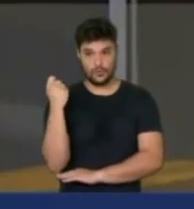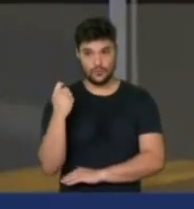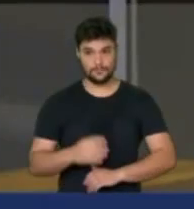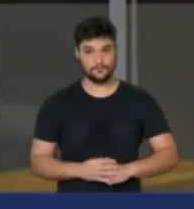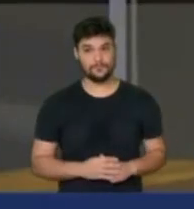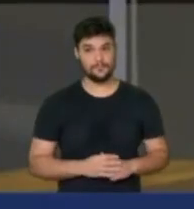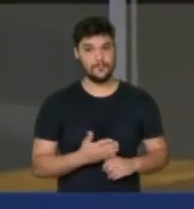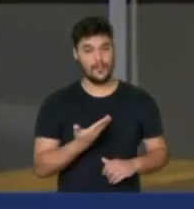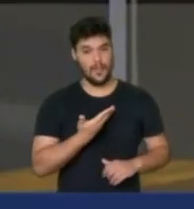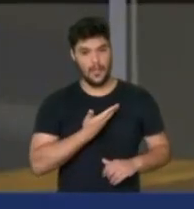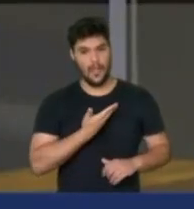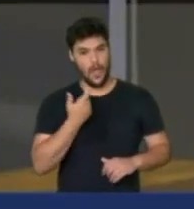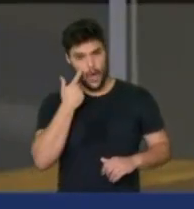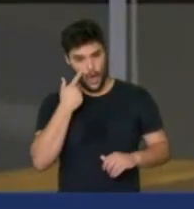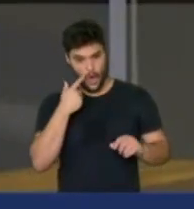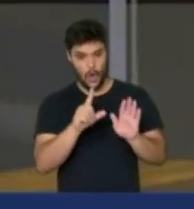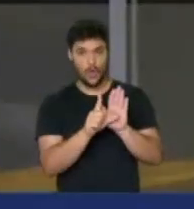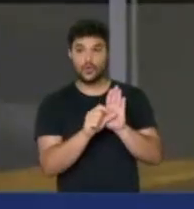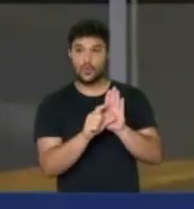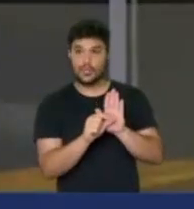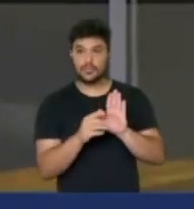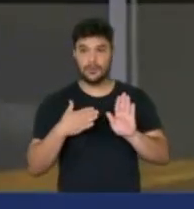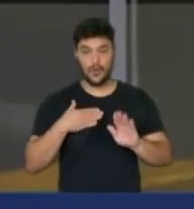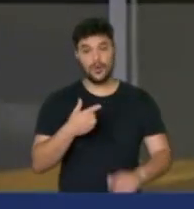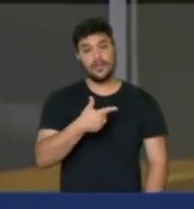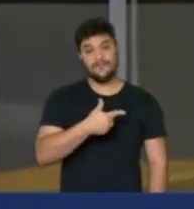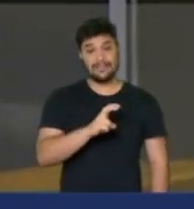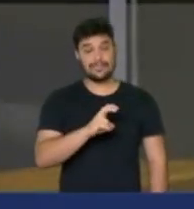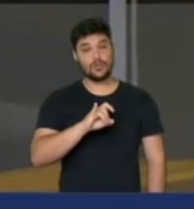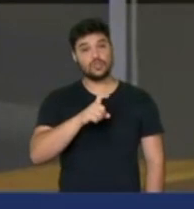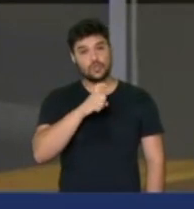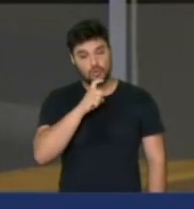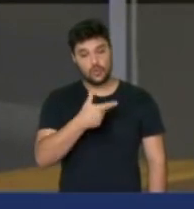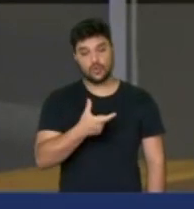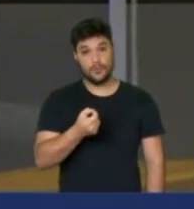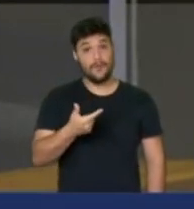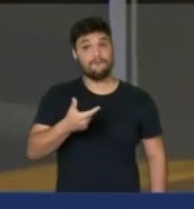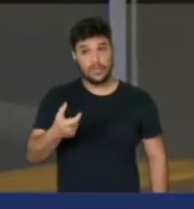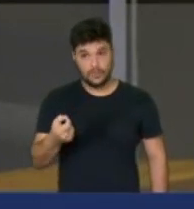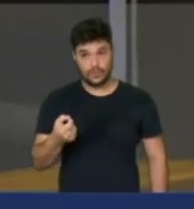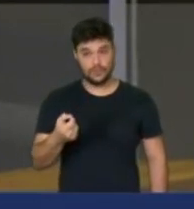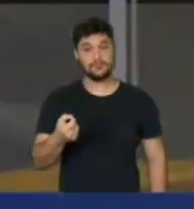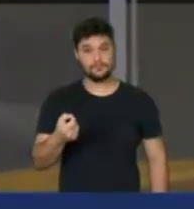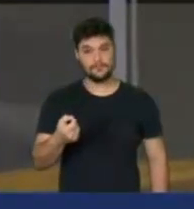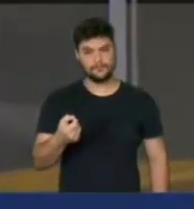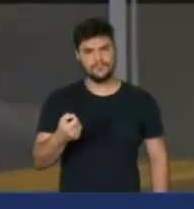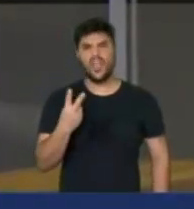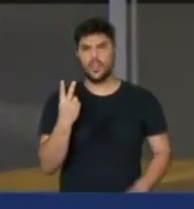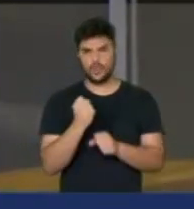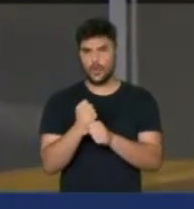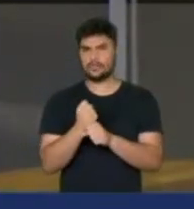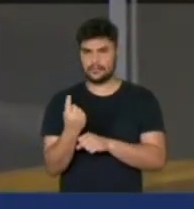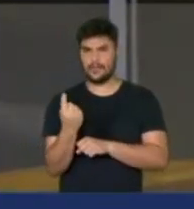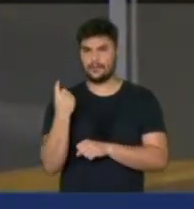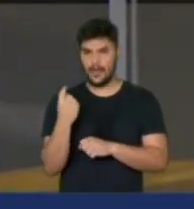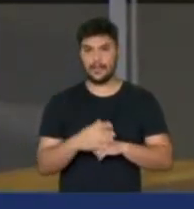Eu recupero um tweet, um tweet meu de 25 de julho de 2020, 2020 há mais de dois anos, encaminhado